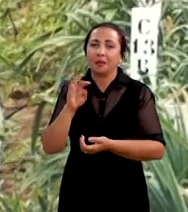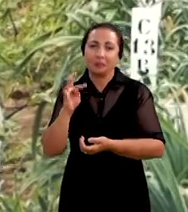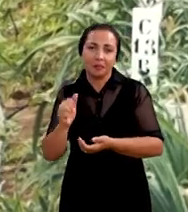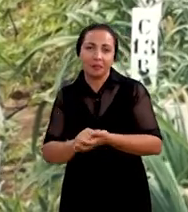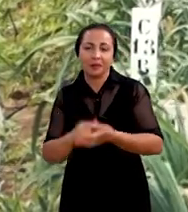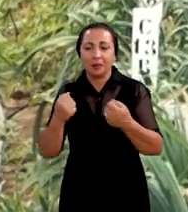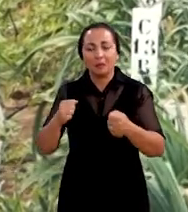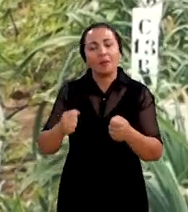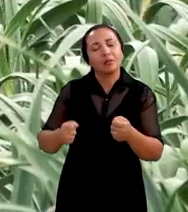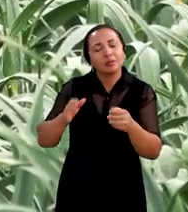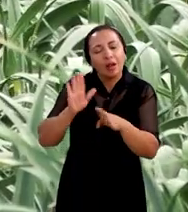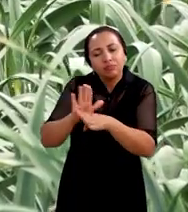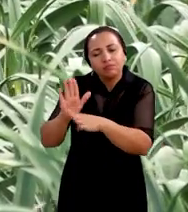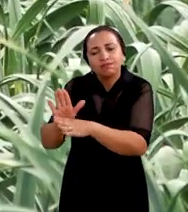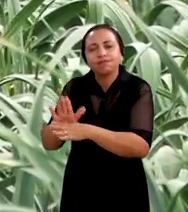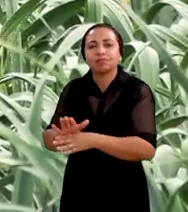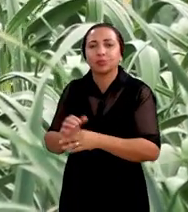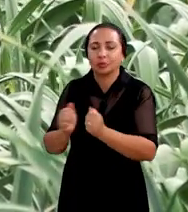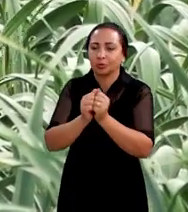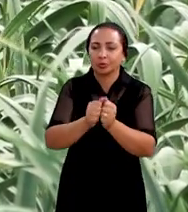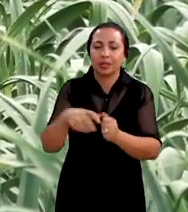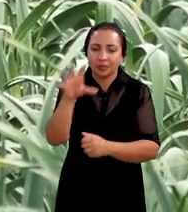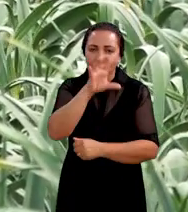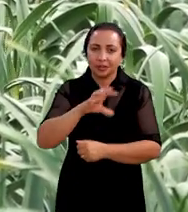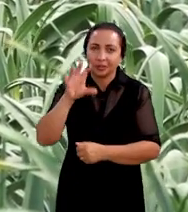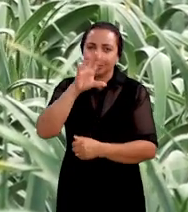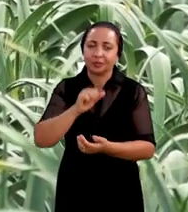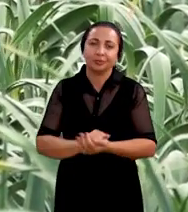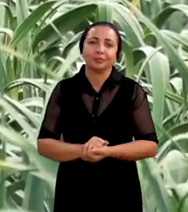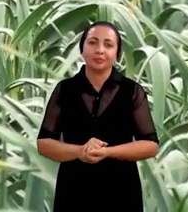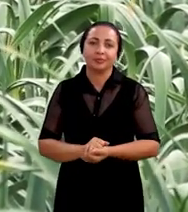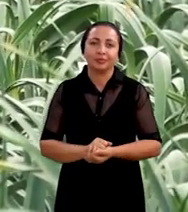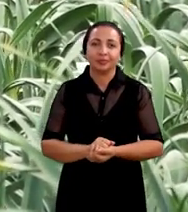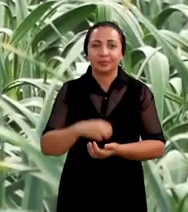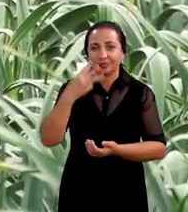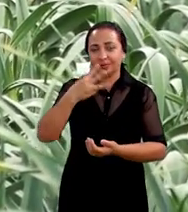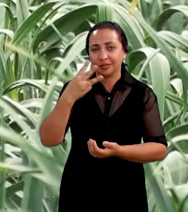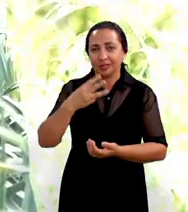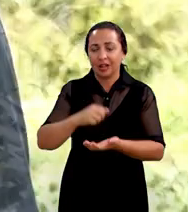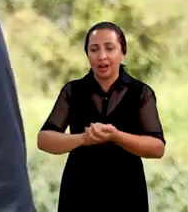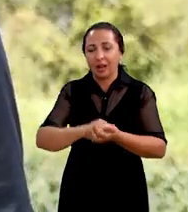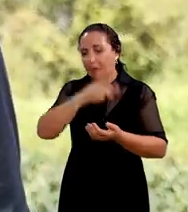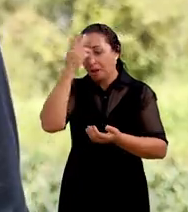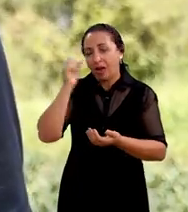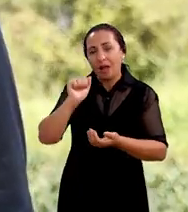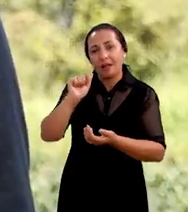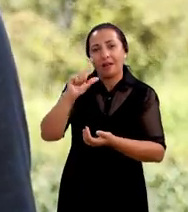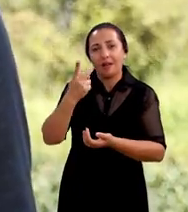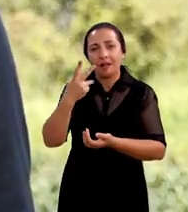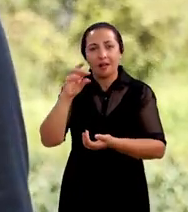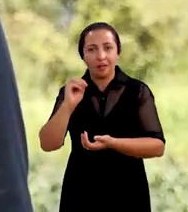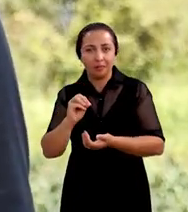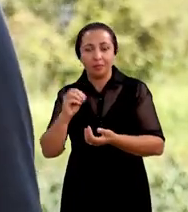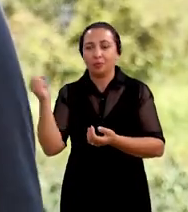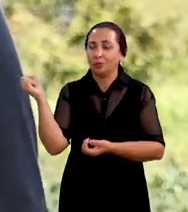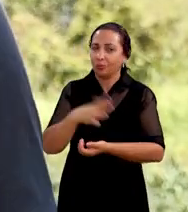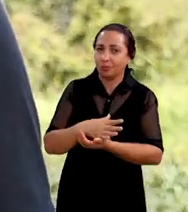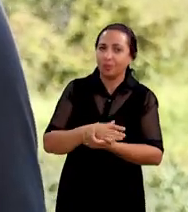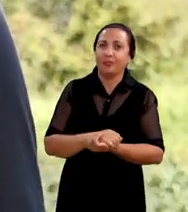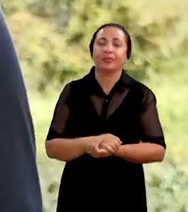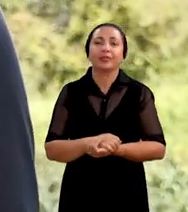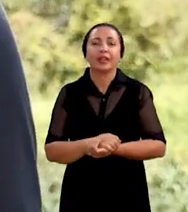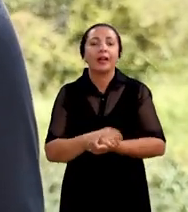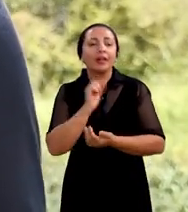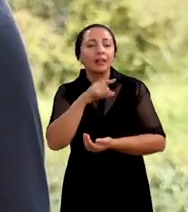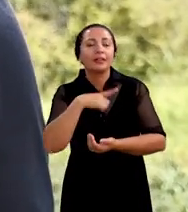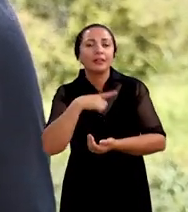desenvolvimento de novas cultivares de alho nessa região no total aqui são 13 cultivares de alho seminobre são aquelas que